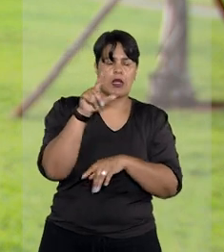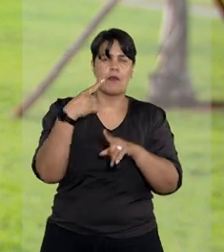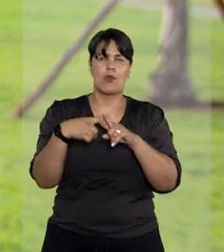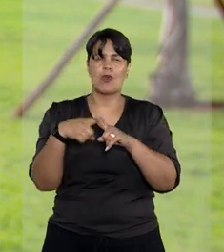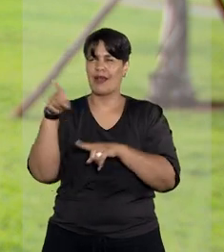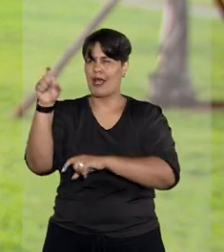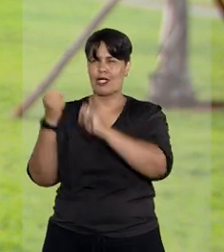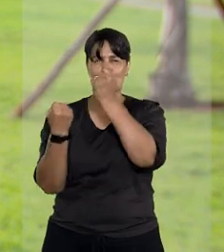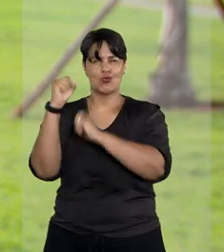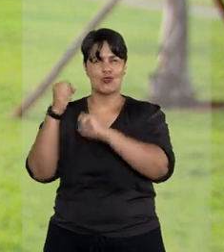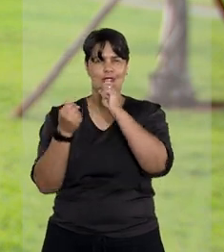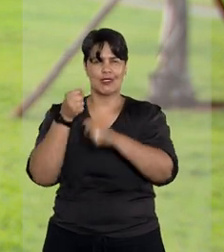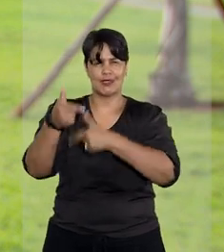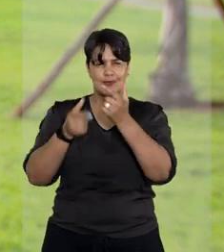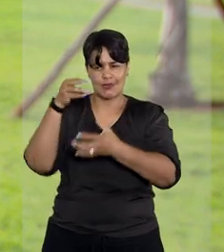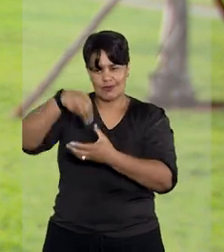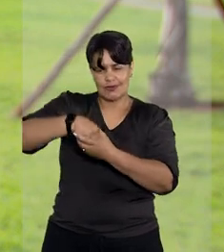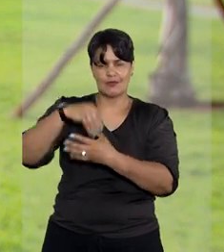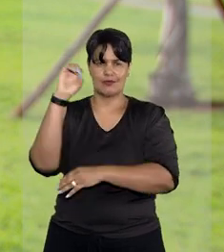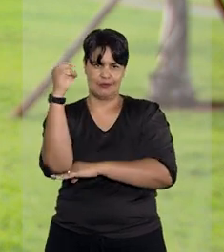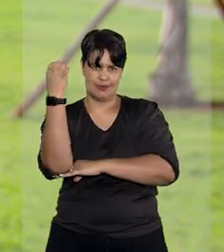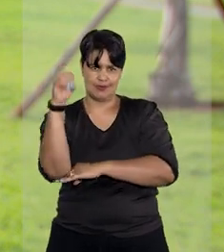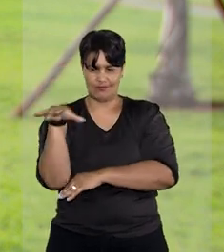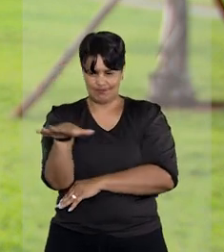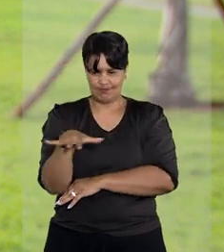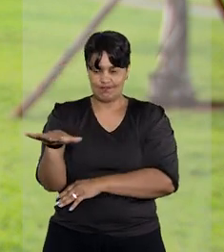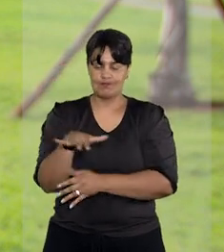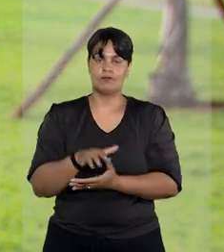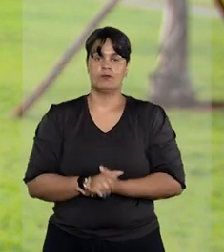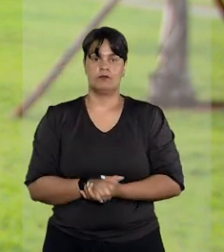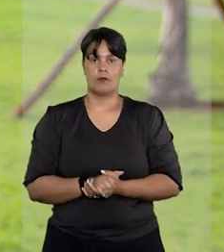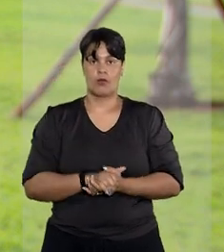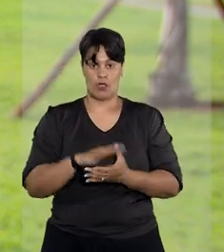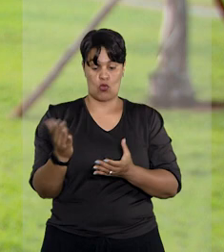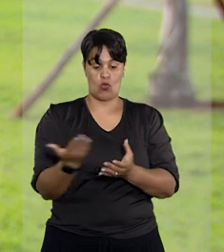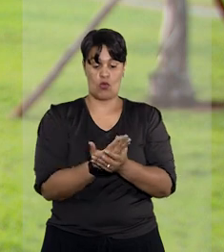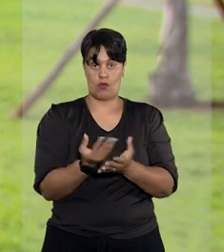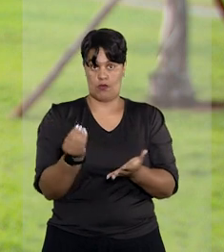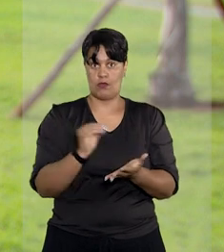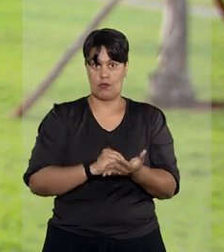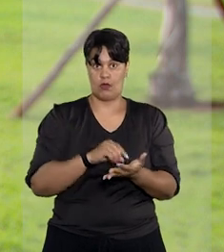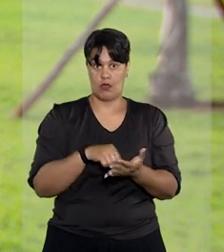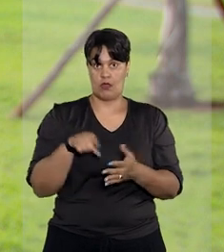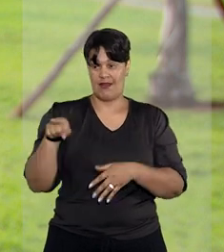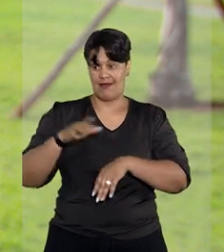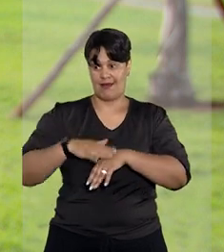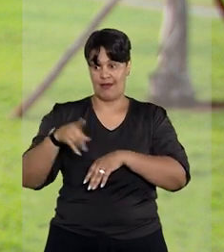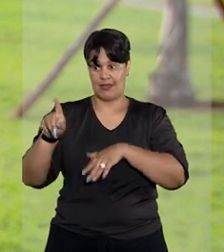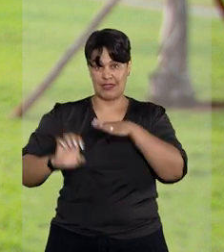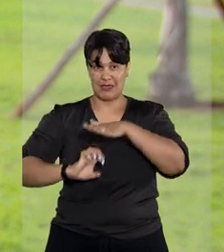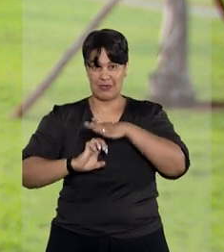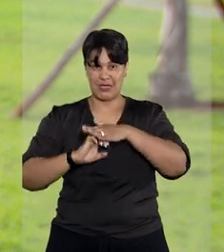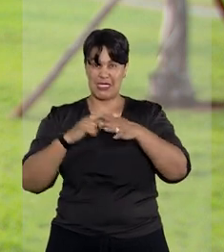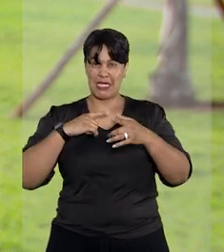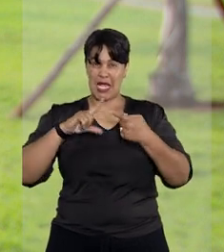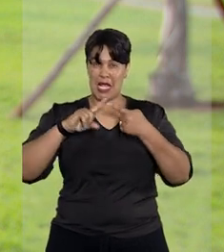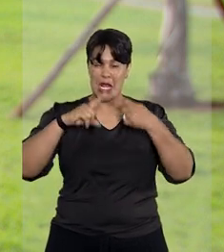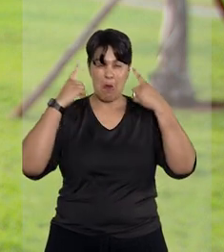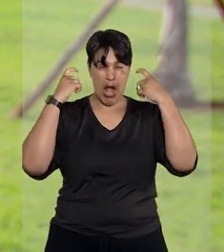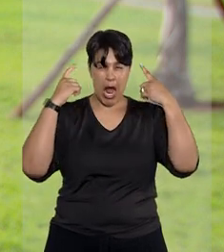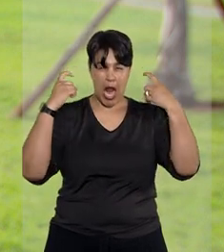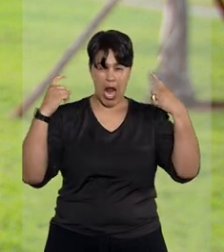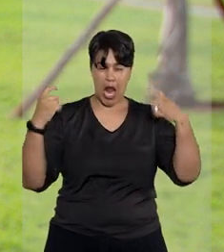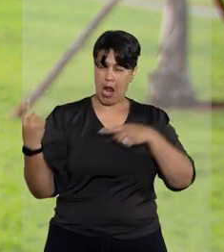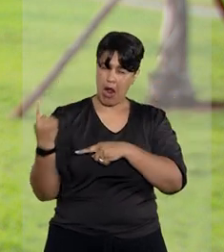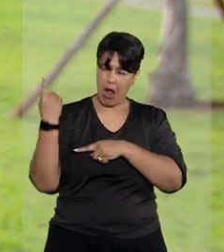na unidade de Passo Fundo, no Rio Grande do Sul. De acordo com o processo, a empresa produzia ruído intenso, emissão de